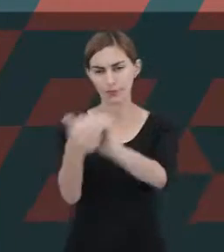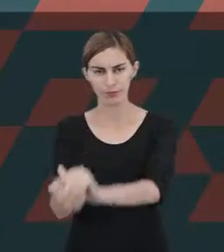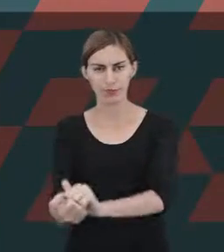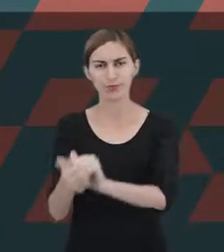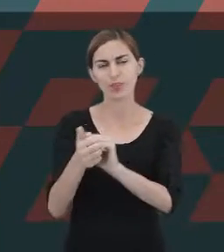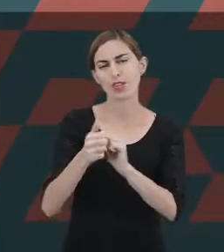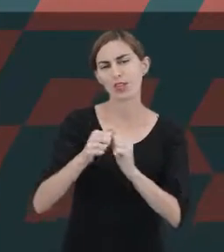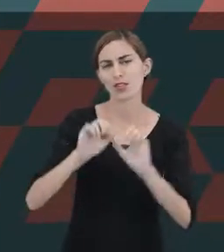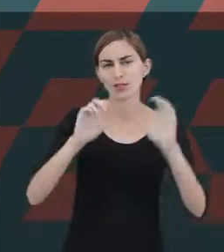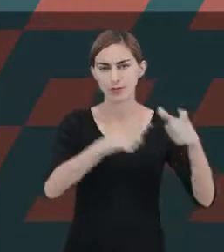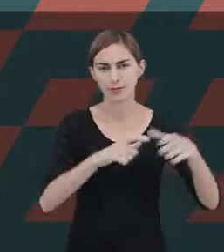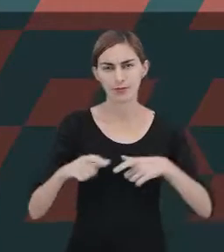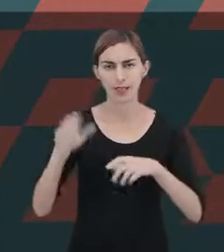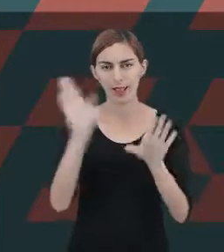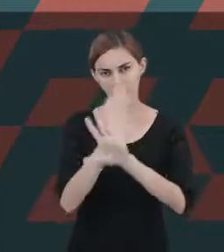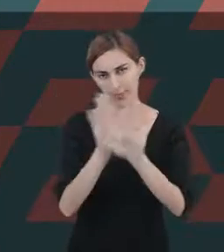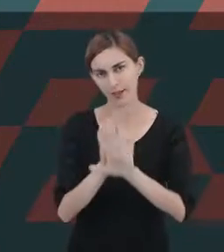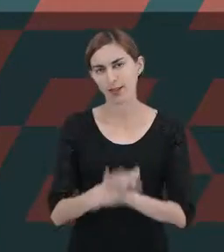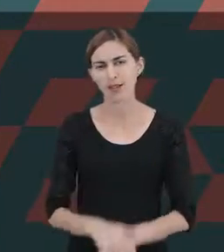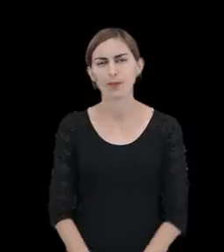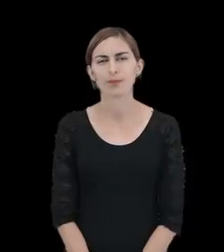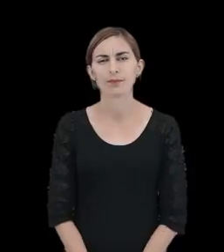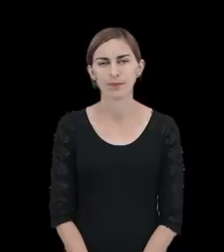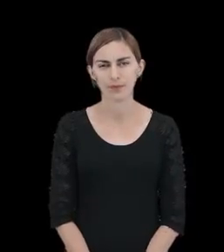intersetorialidade. Até lá! Tchau! Tchau!